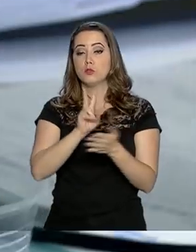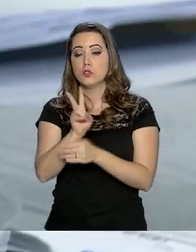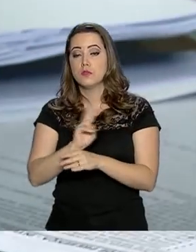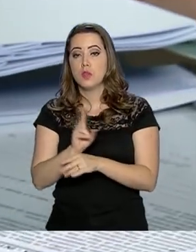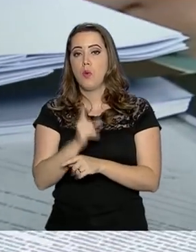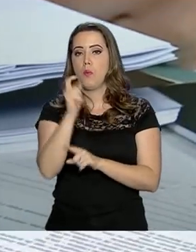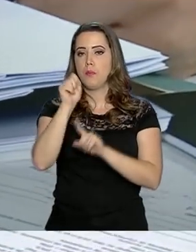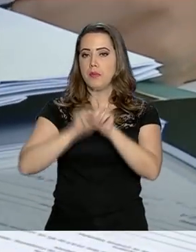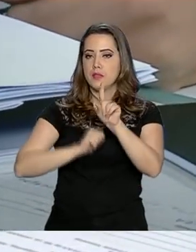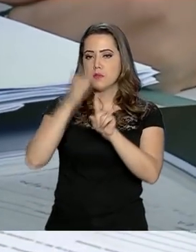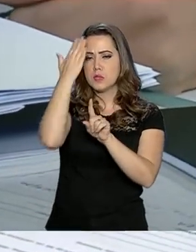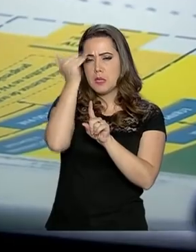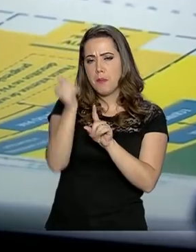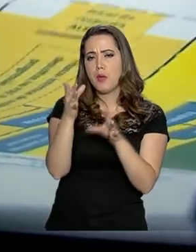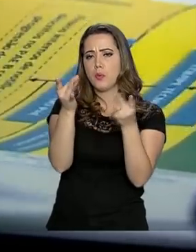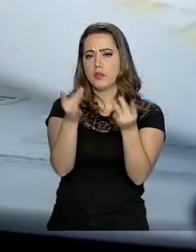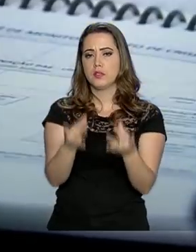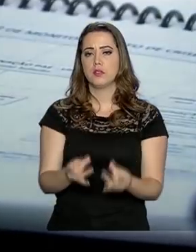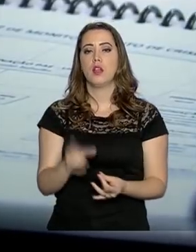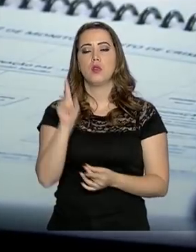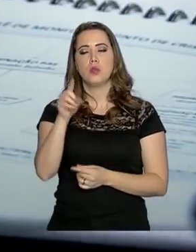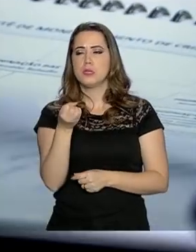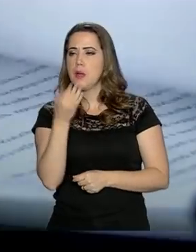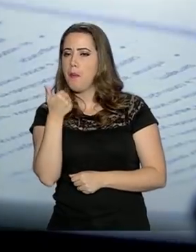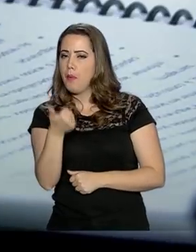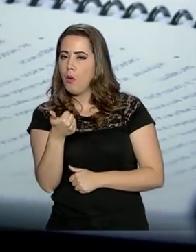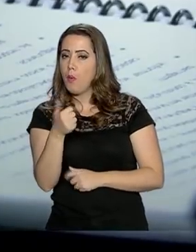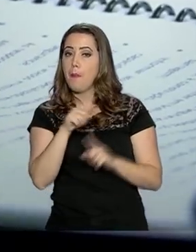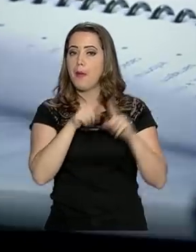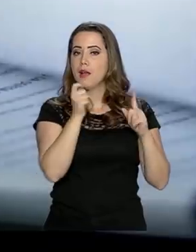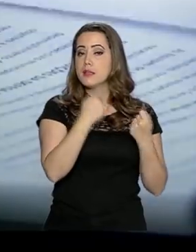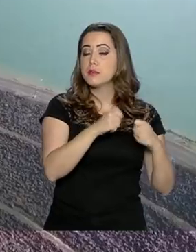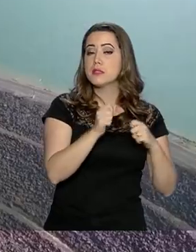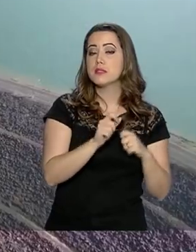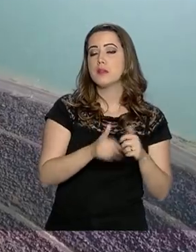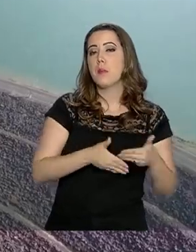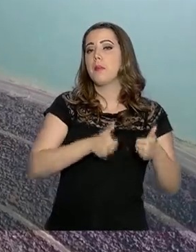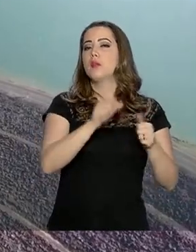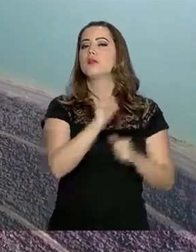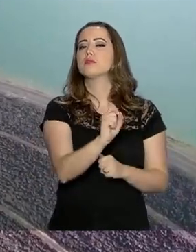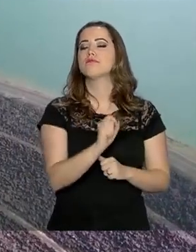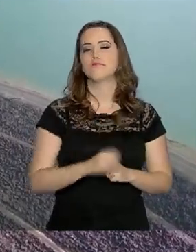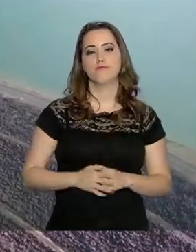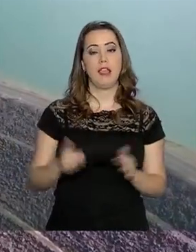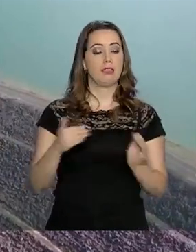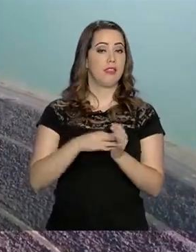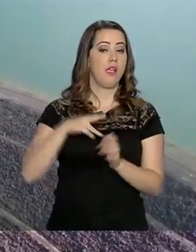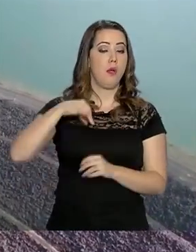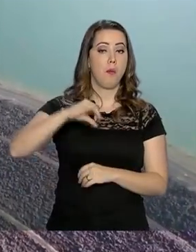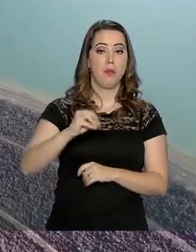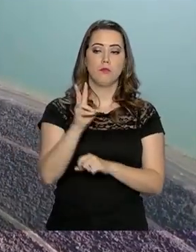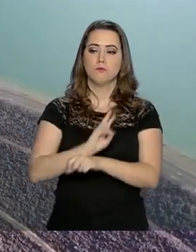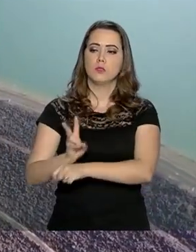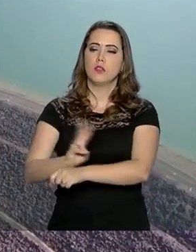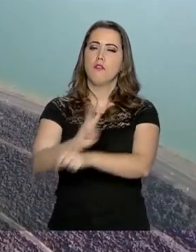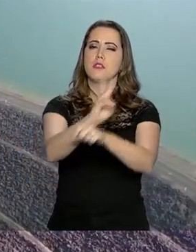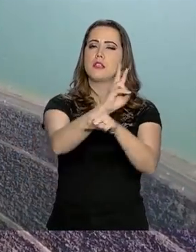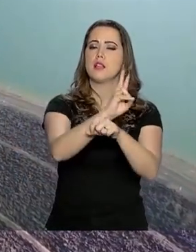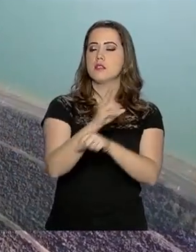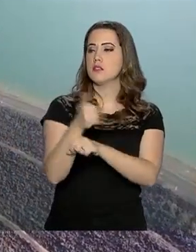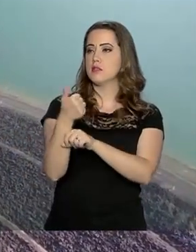as usinas vão saber com detalhes o que está bom e o que é preciso melhorar mais. Até maio, serão fiscalizadas